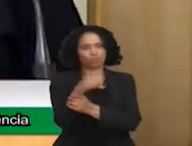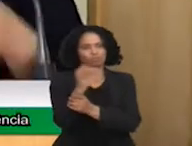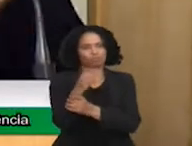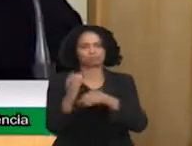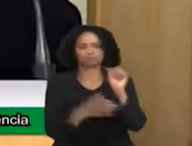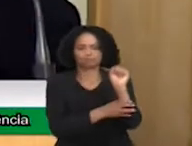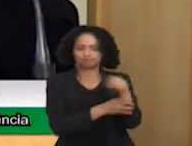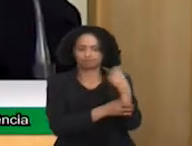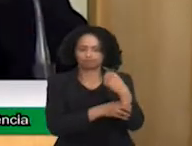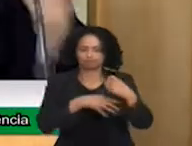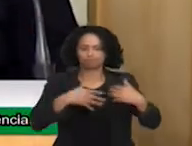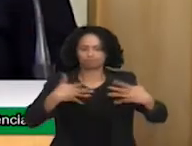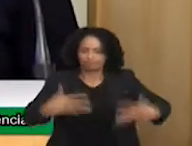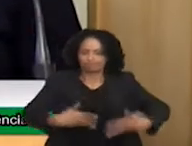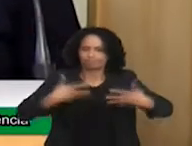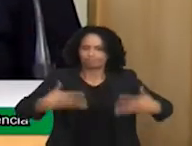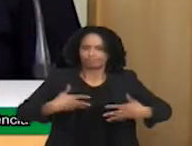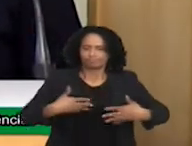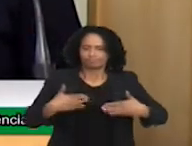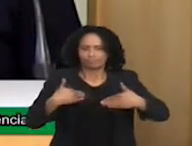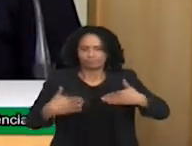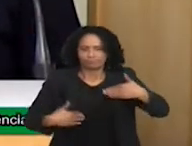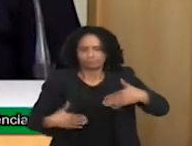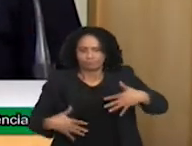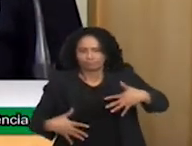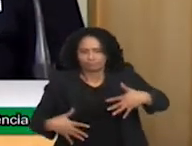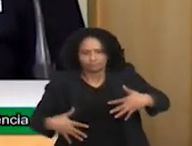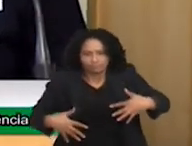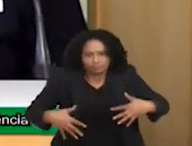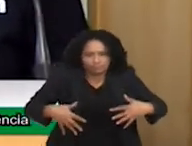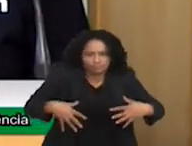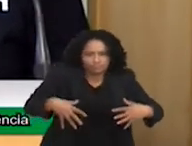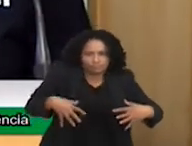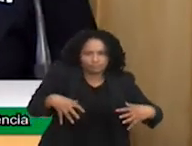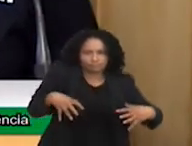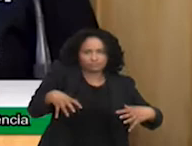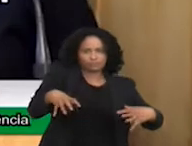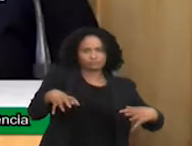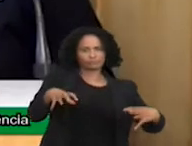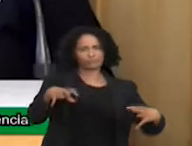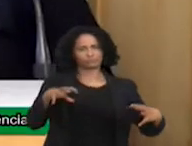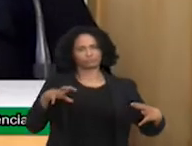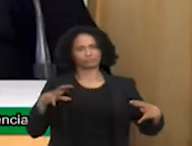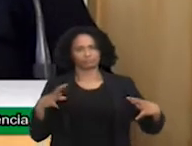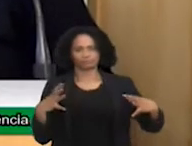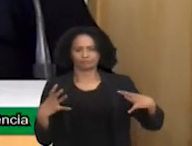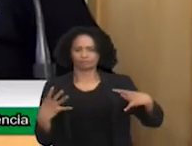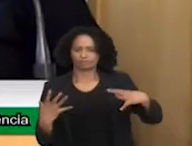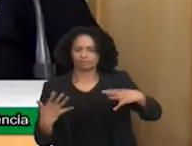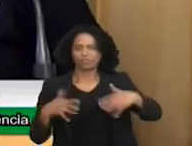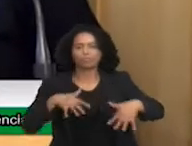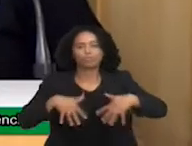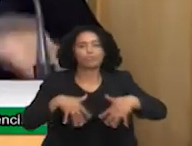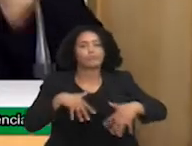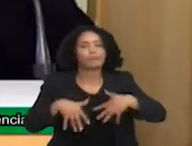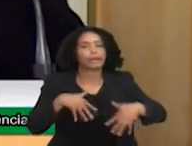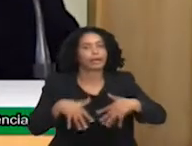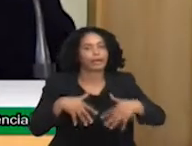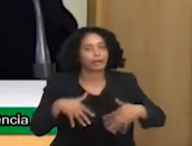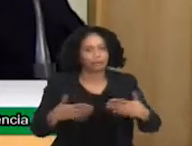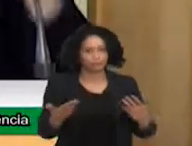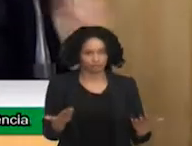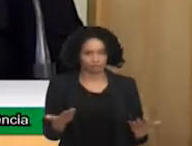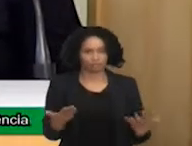E ela simplesmente se regenera. Olha como somos maravilhosos. O corpo humano é maravilhoso. Se tiver estímulo. E o